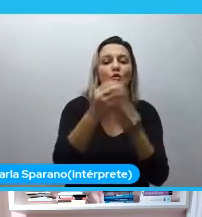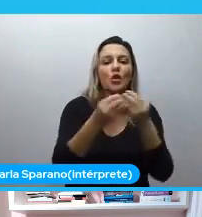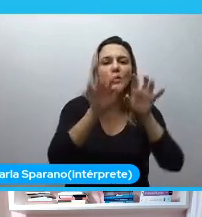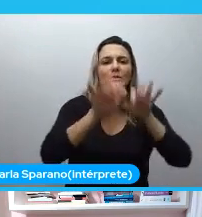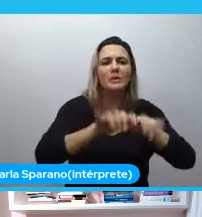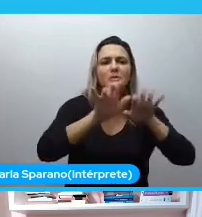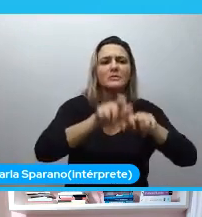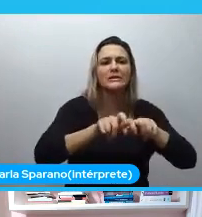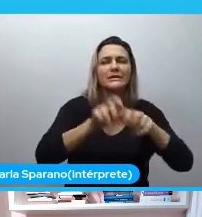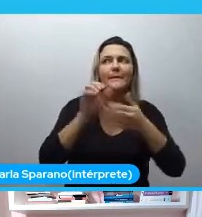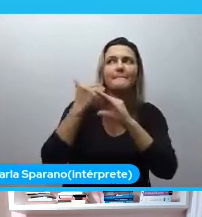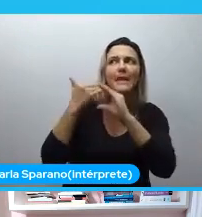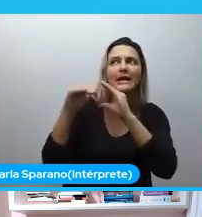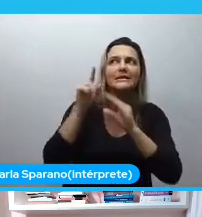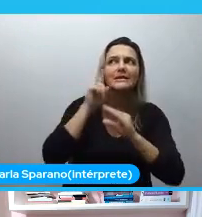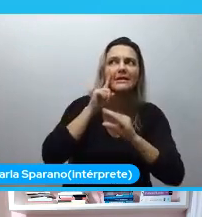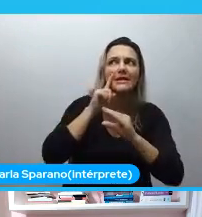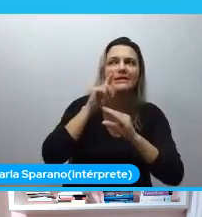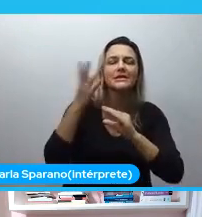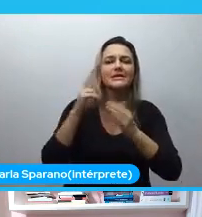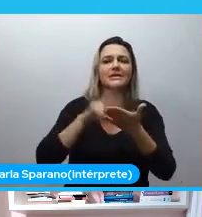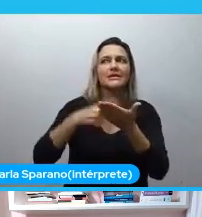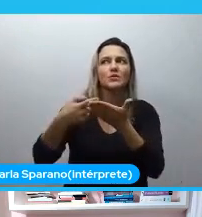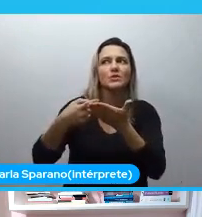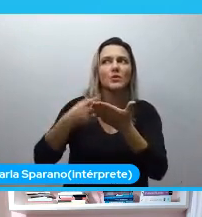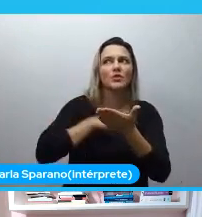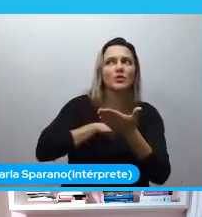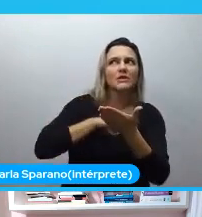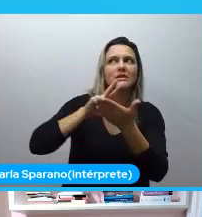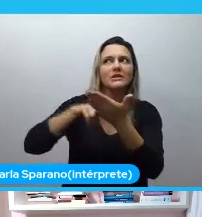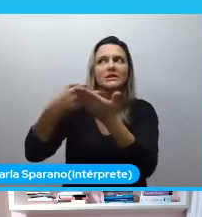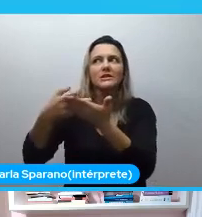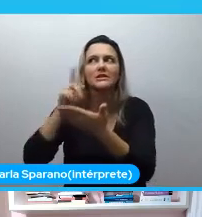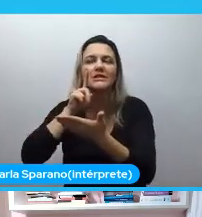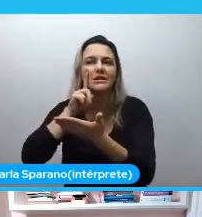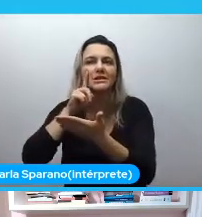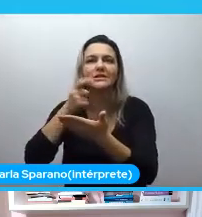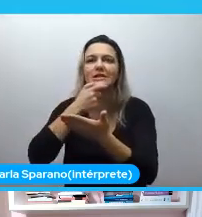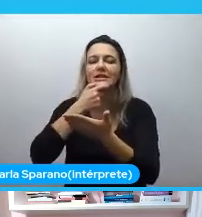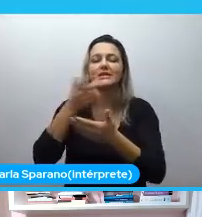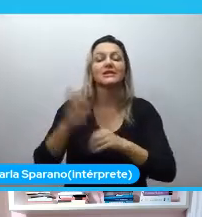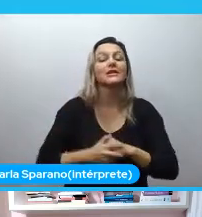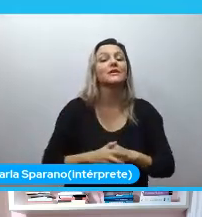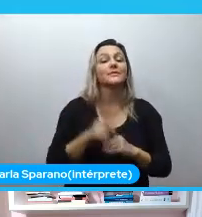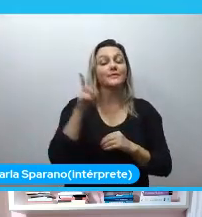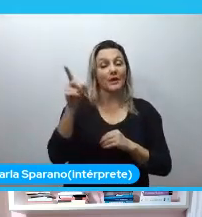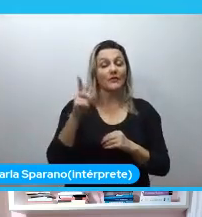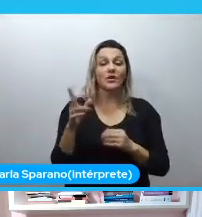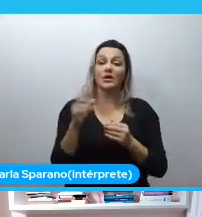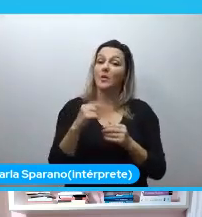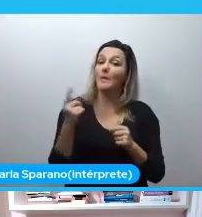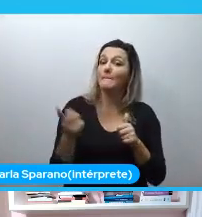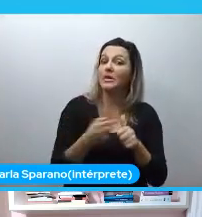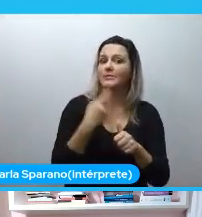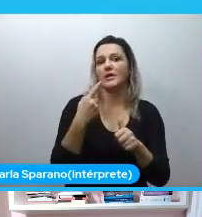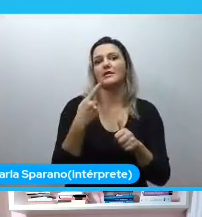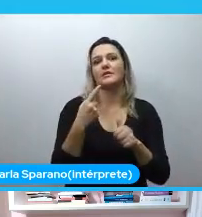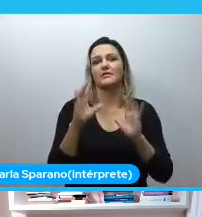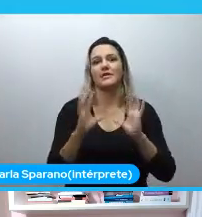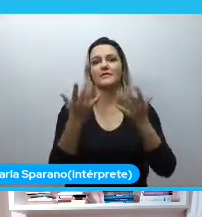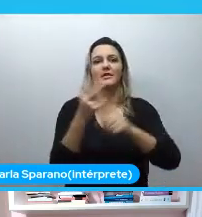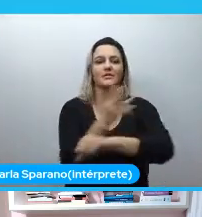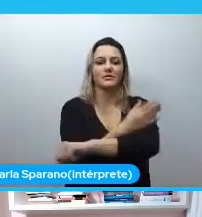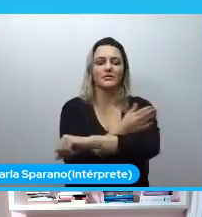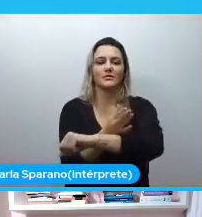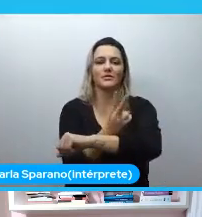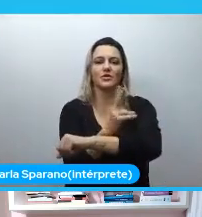E em 2014 foi o primeiro evento que a gente teve no início de 2014. E esse primeiro evento foi um